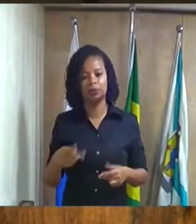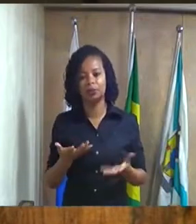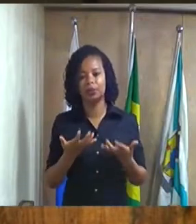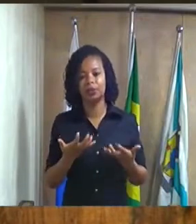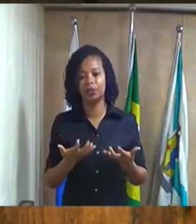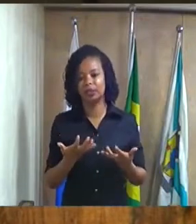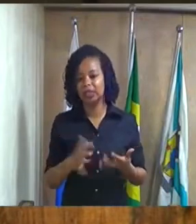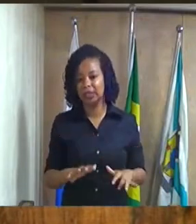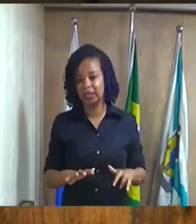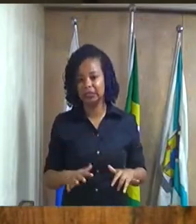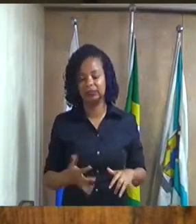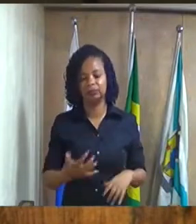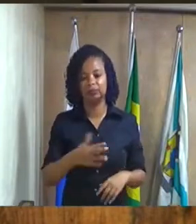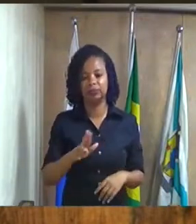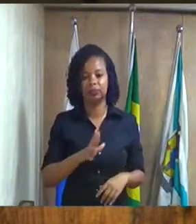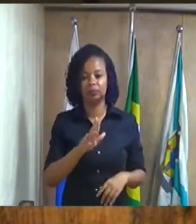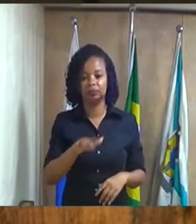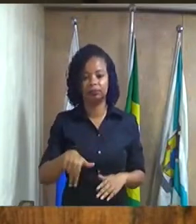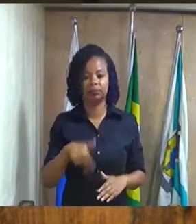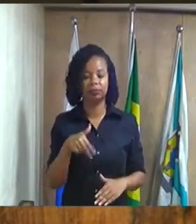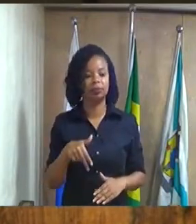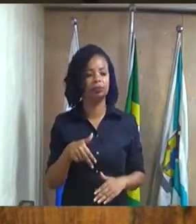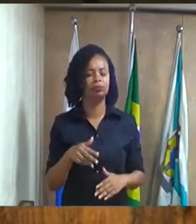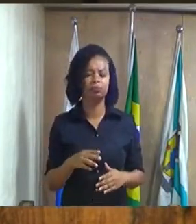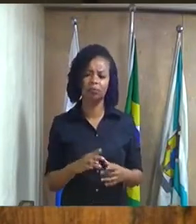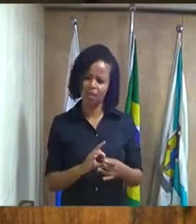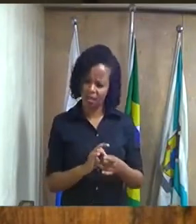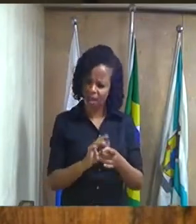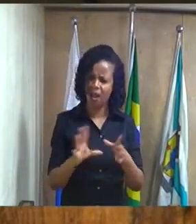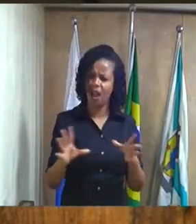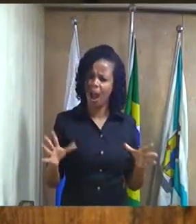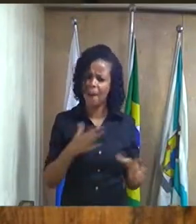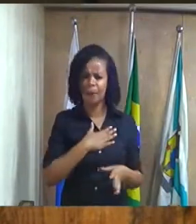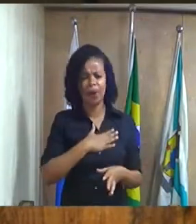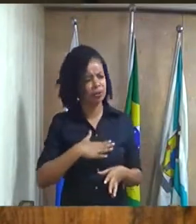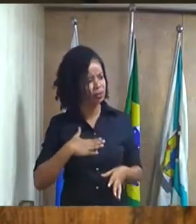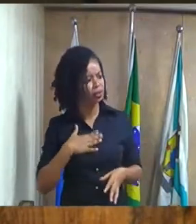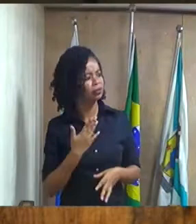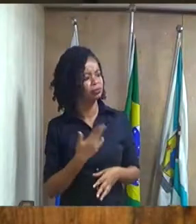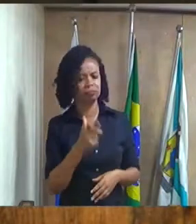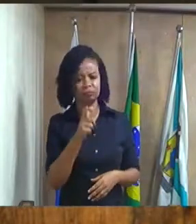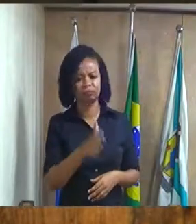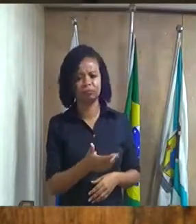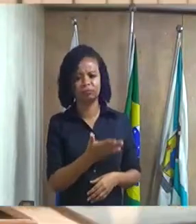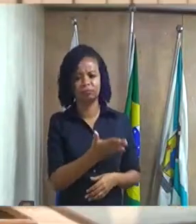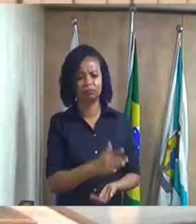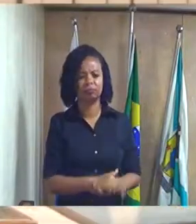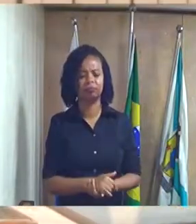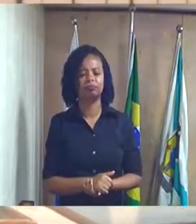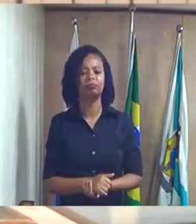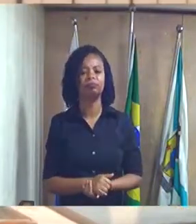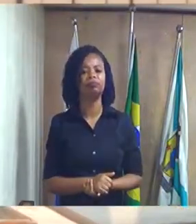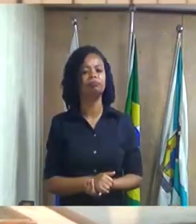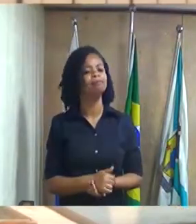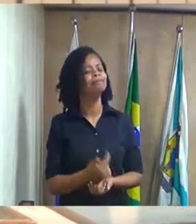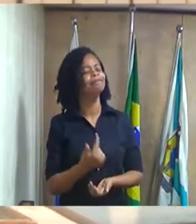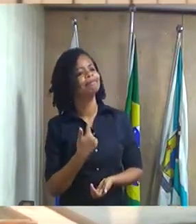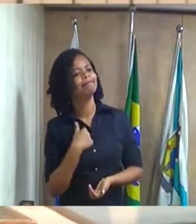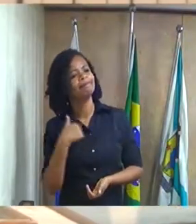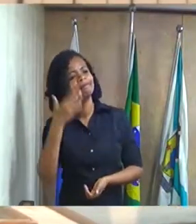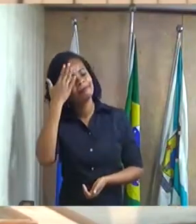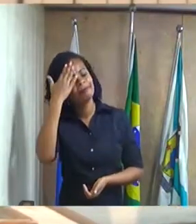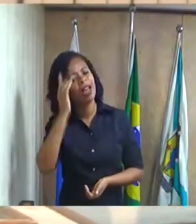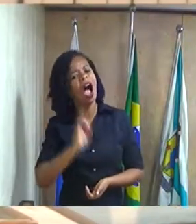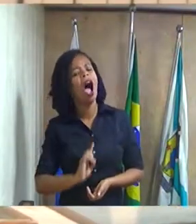verdade vossa excelência me concede uma parte com certeza com prazer excelência eu não sei se eu entendi bem vossa